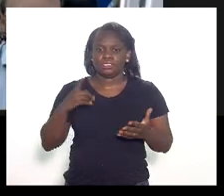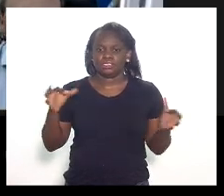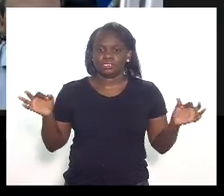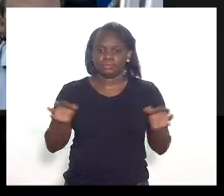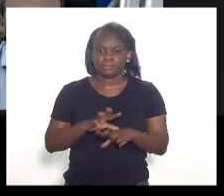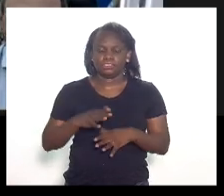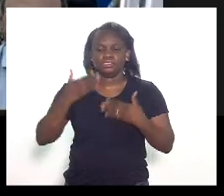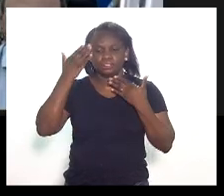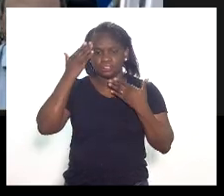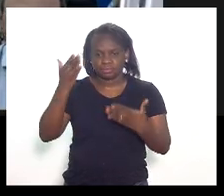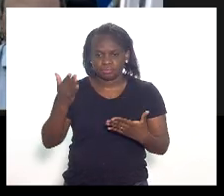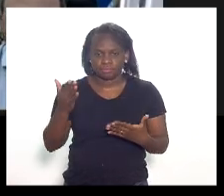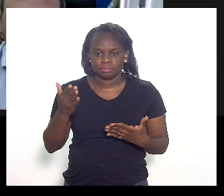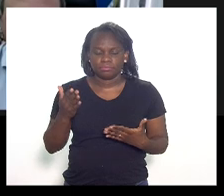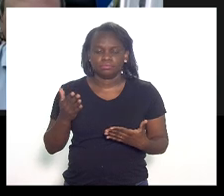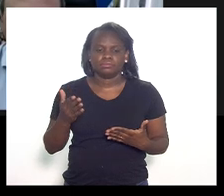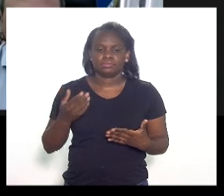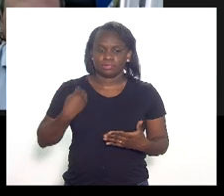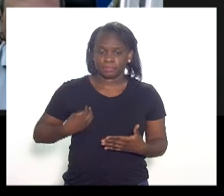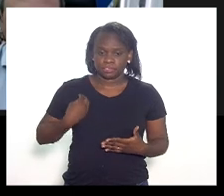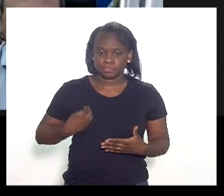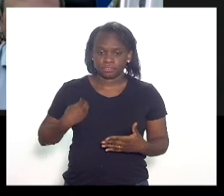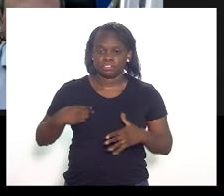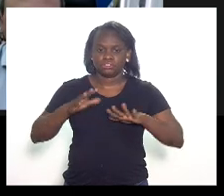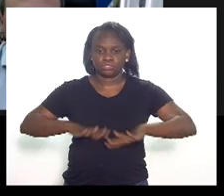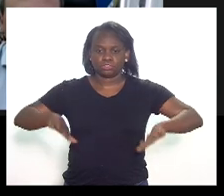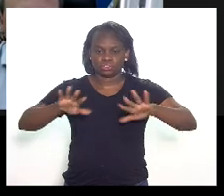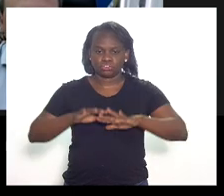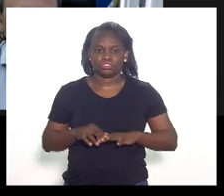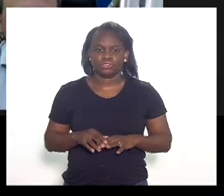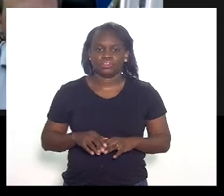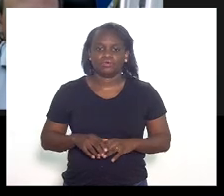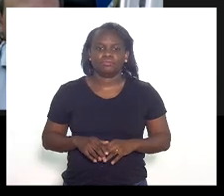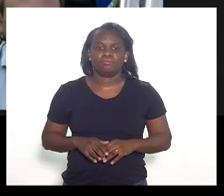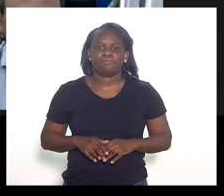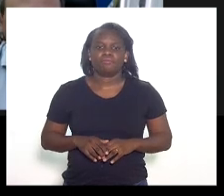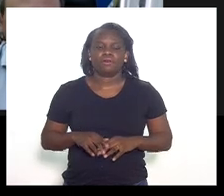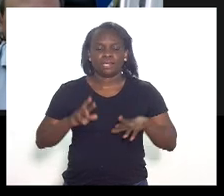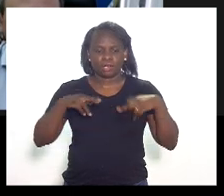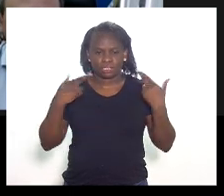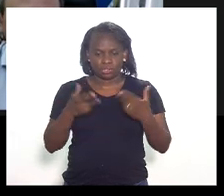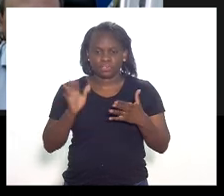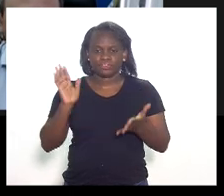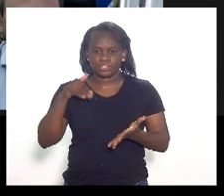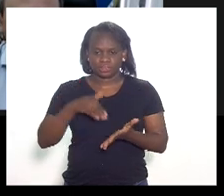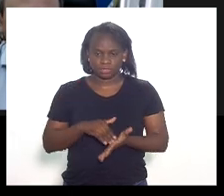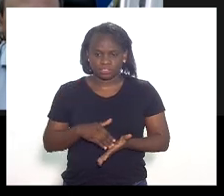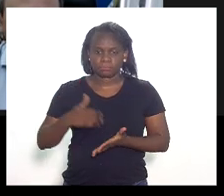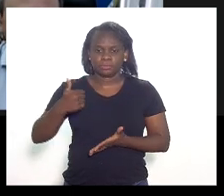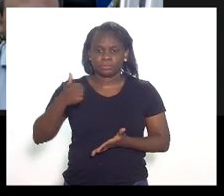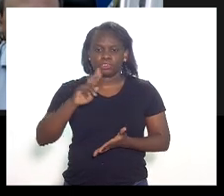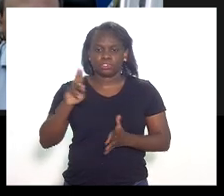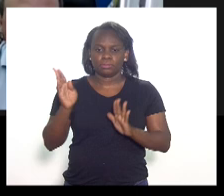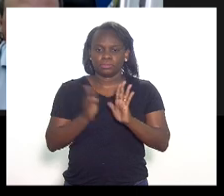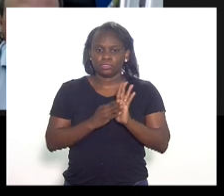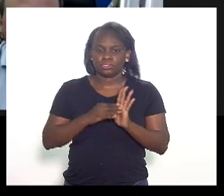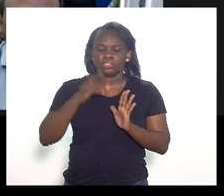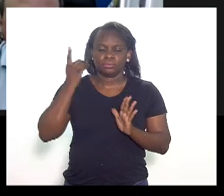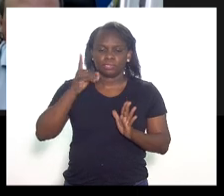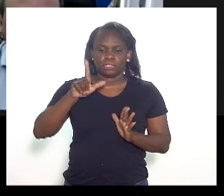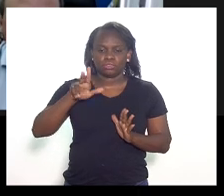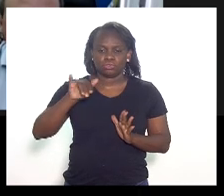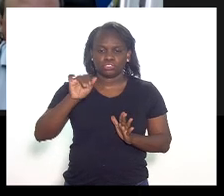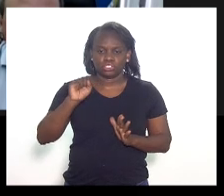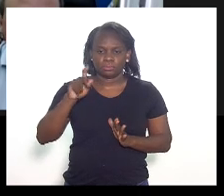encerrado e agradecendo a participação de todos. Passa-se ao expediente final. O primeiro inscrito é o deputado Luiz